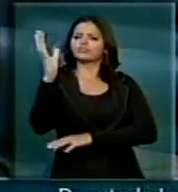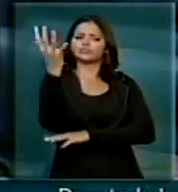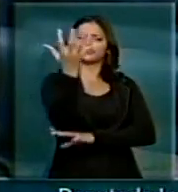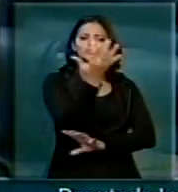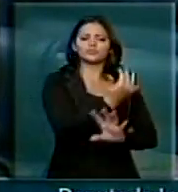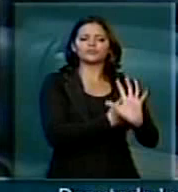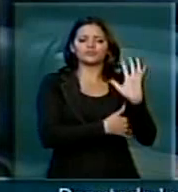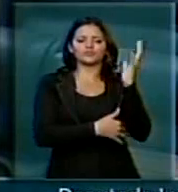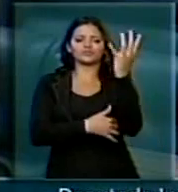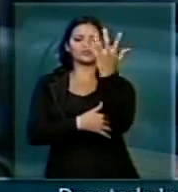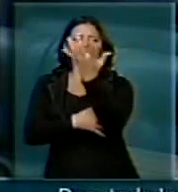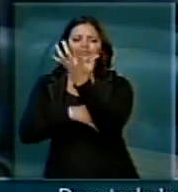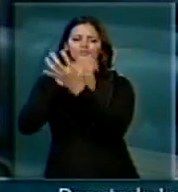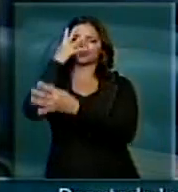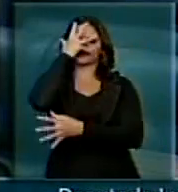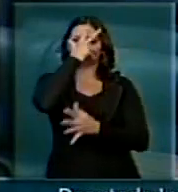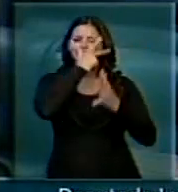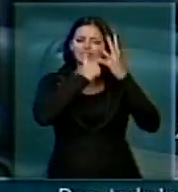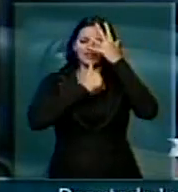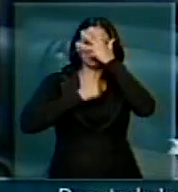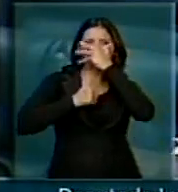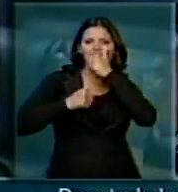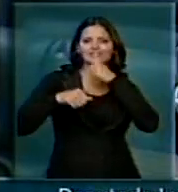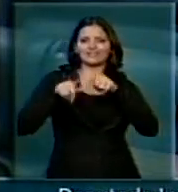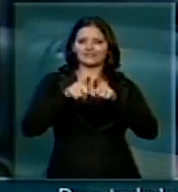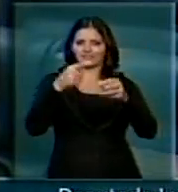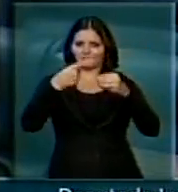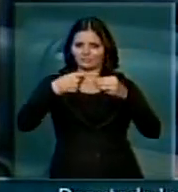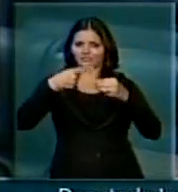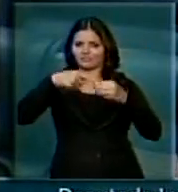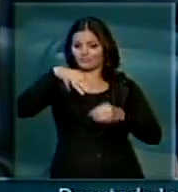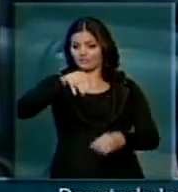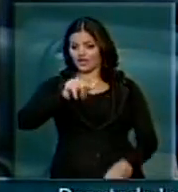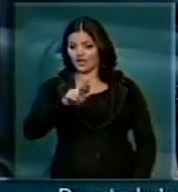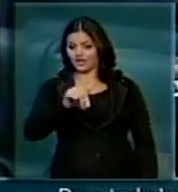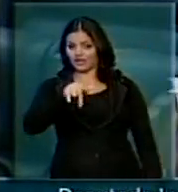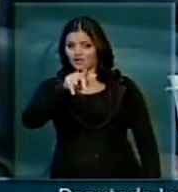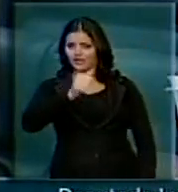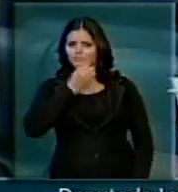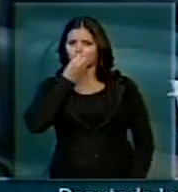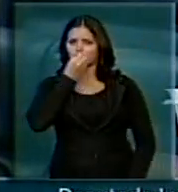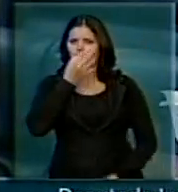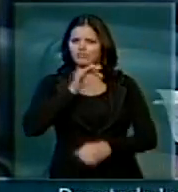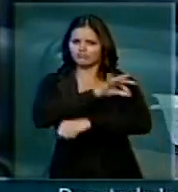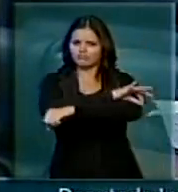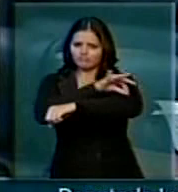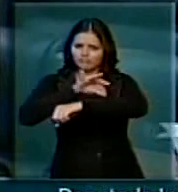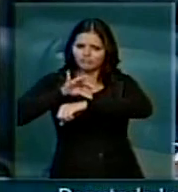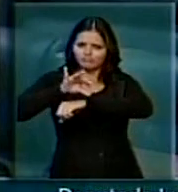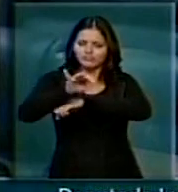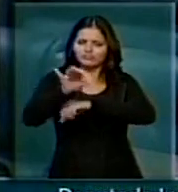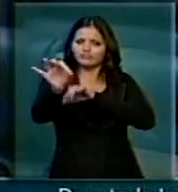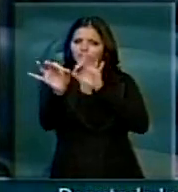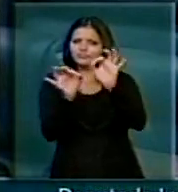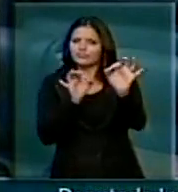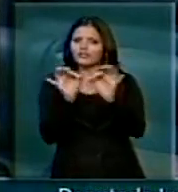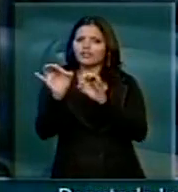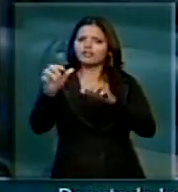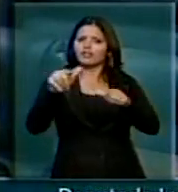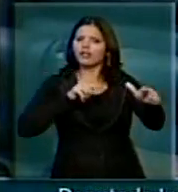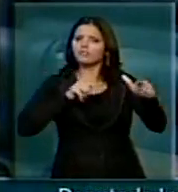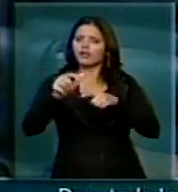Cidade muito bonita, cidade bem planejada, graças ao trabalho,